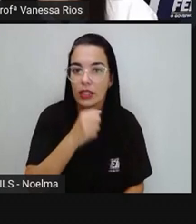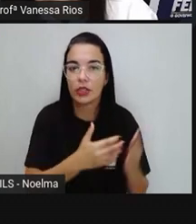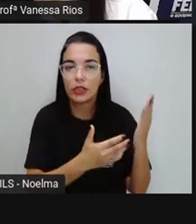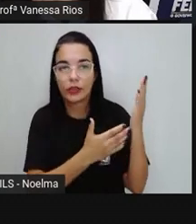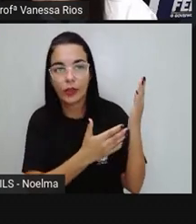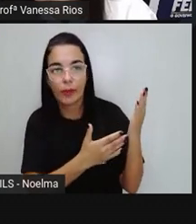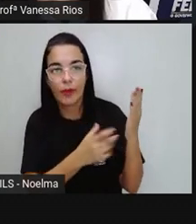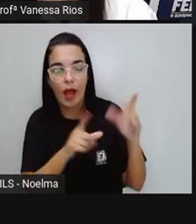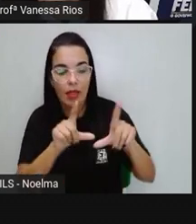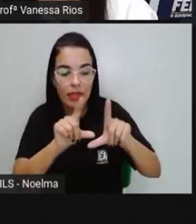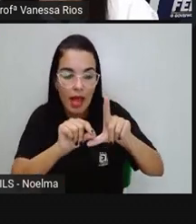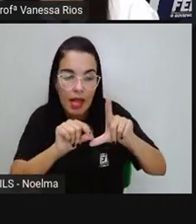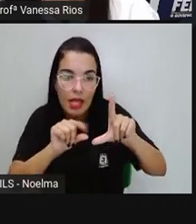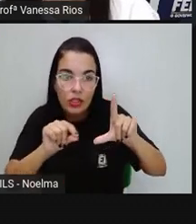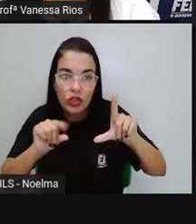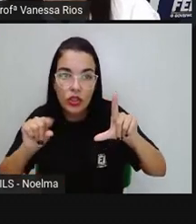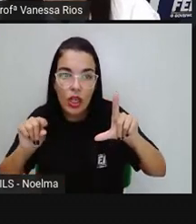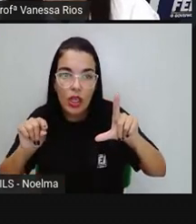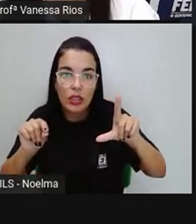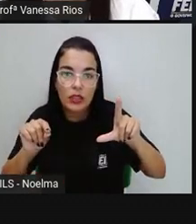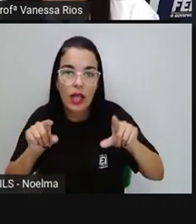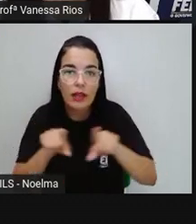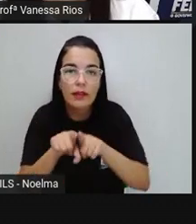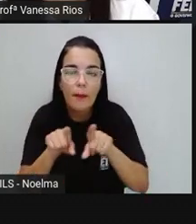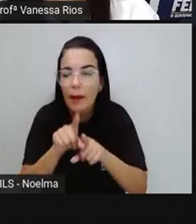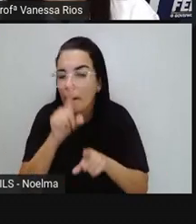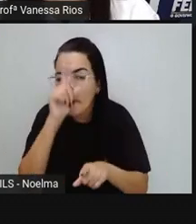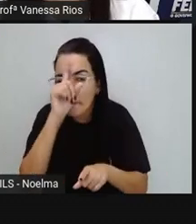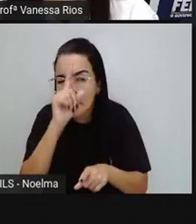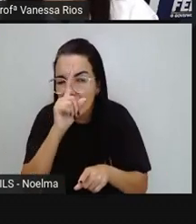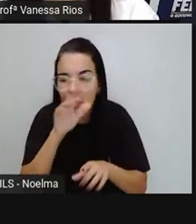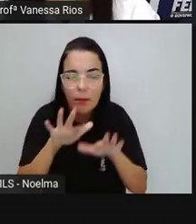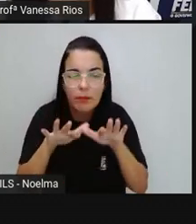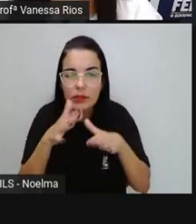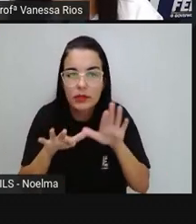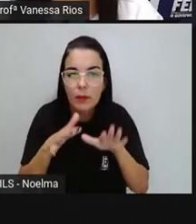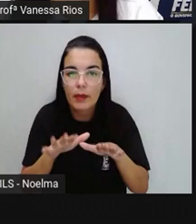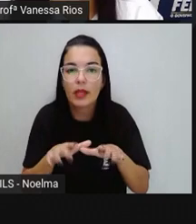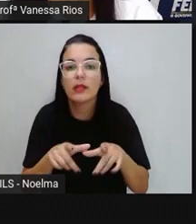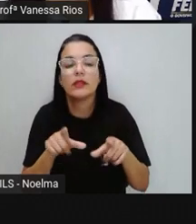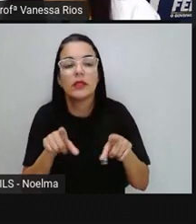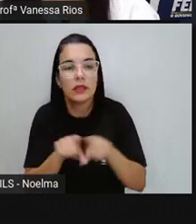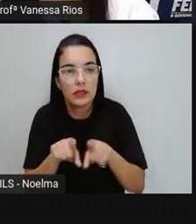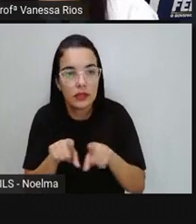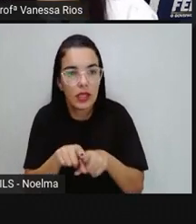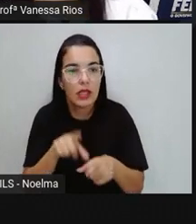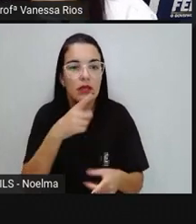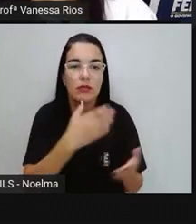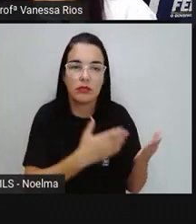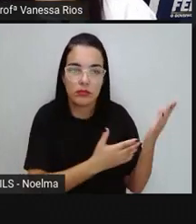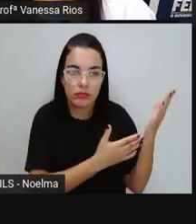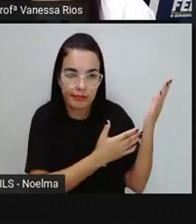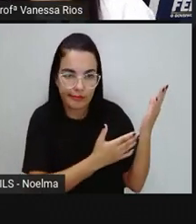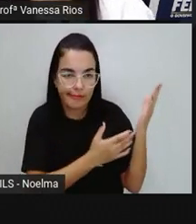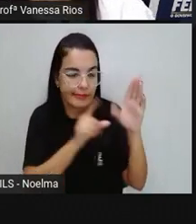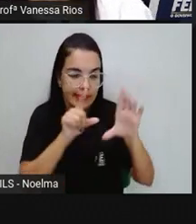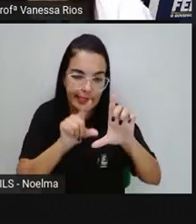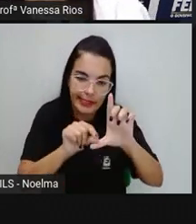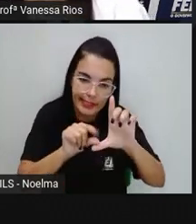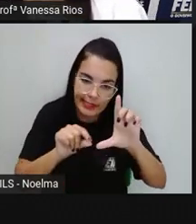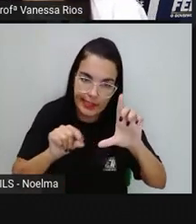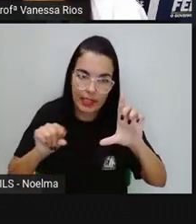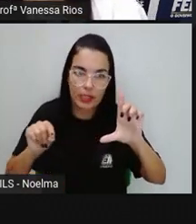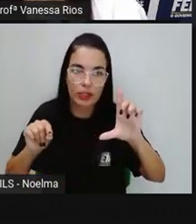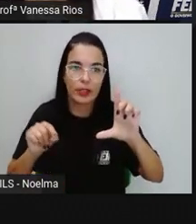nordeste oriental, e essa com um amarelinho mais claro, ou um laranja mais clarinho, tropical, Brasil